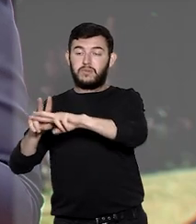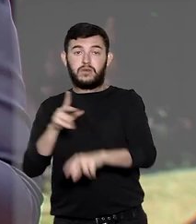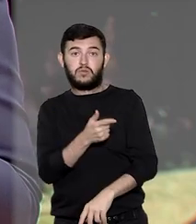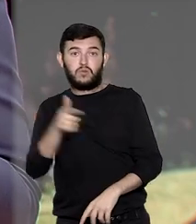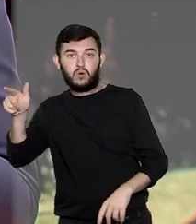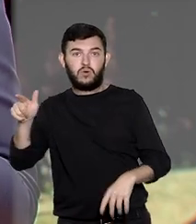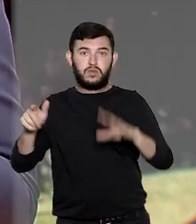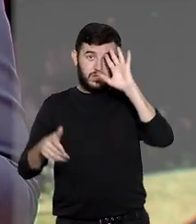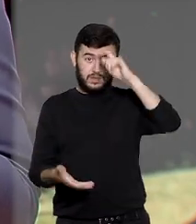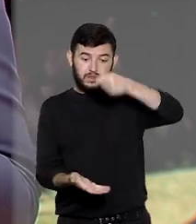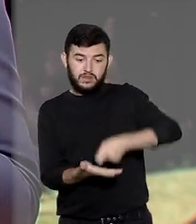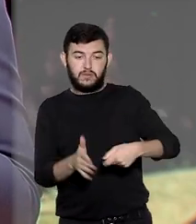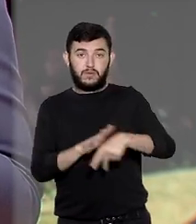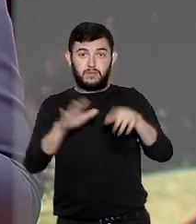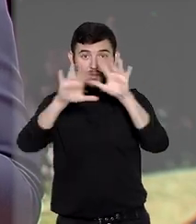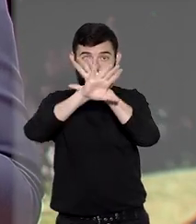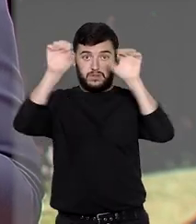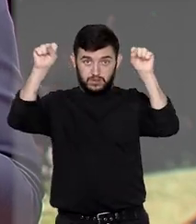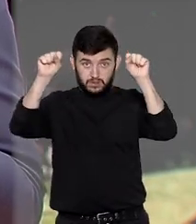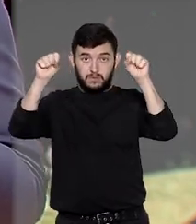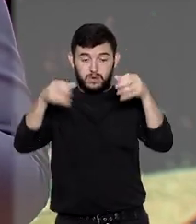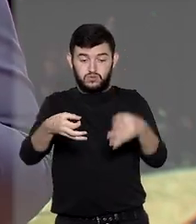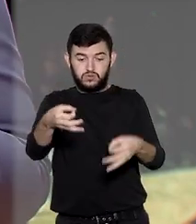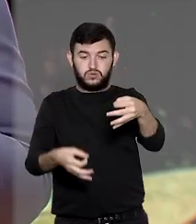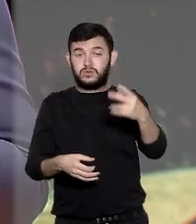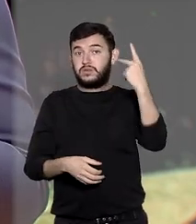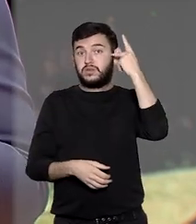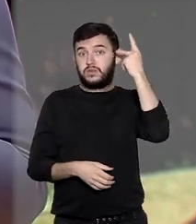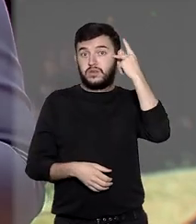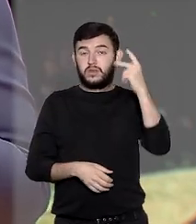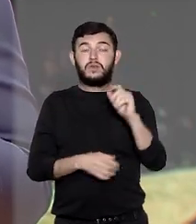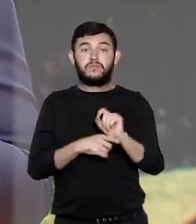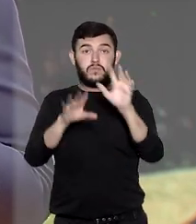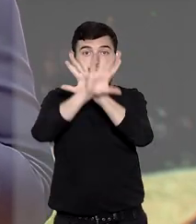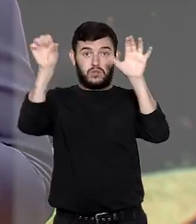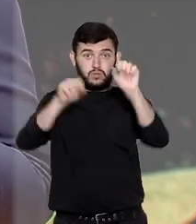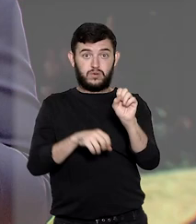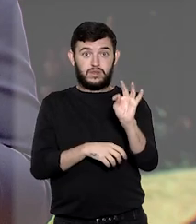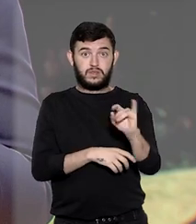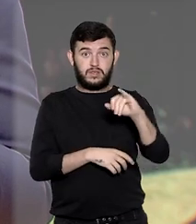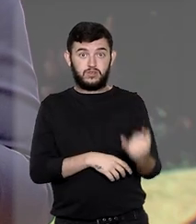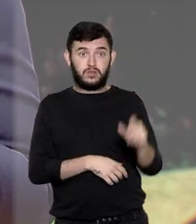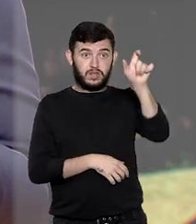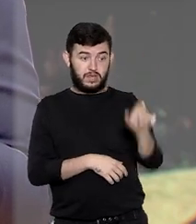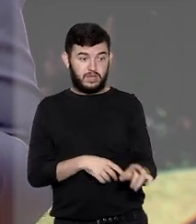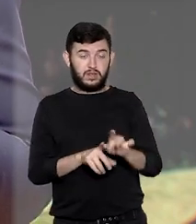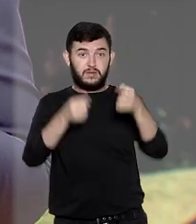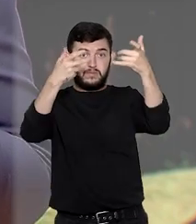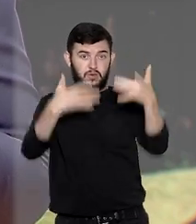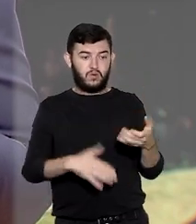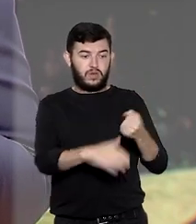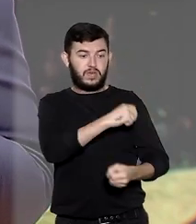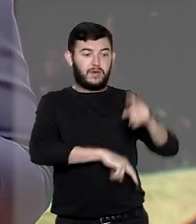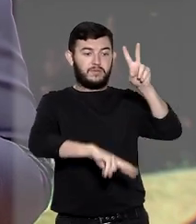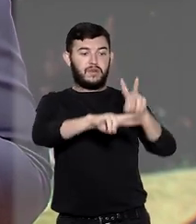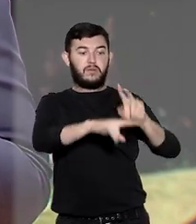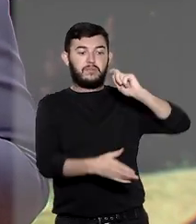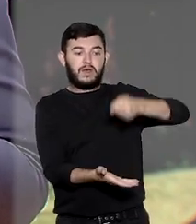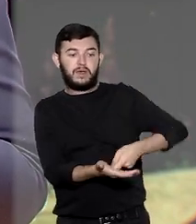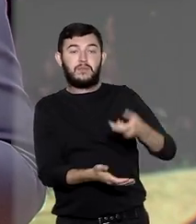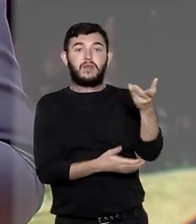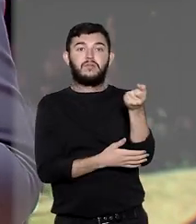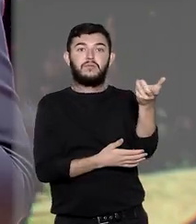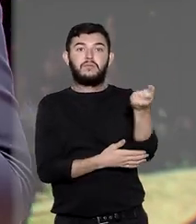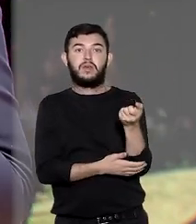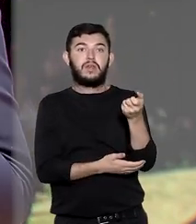decisão que foi mantida pelo Tribunal de Justiça de São Paulo. No STJ, o advogado alegou que a prisão civil dele, por falta de pagamento de pensão